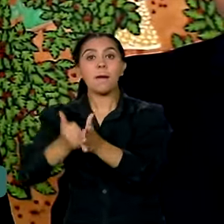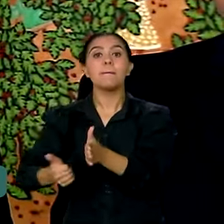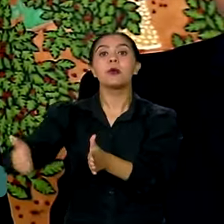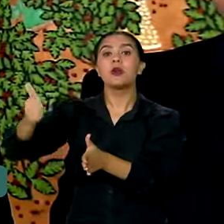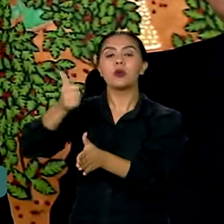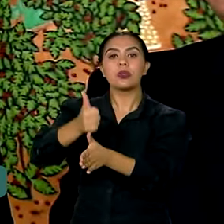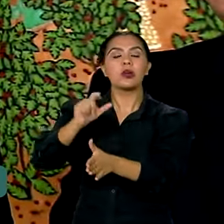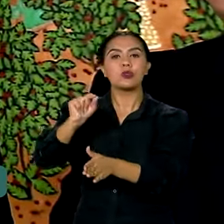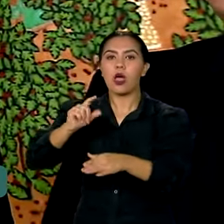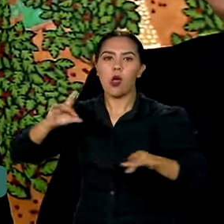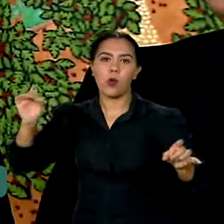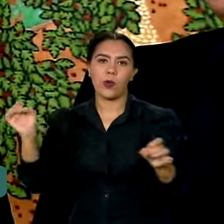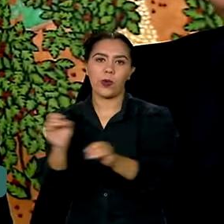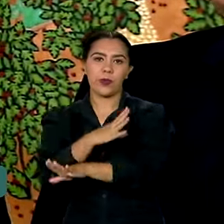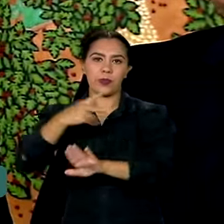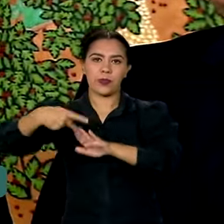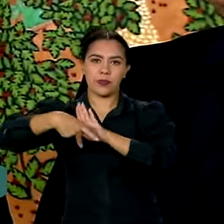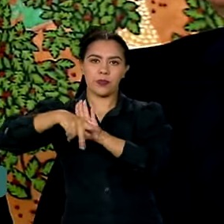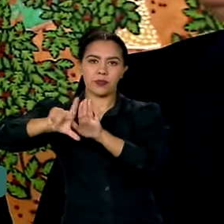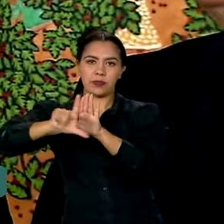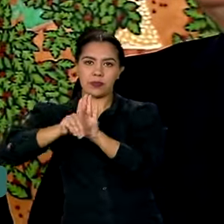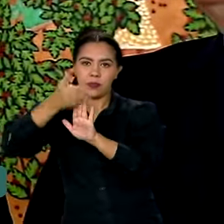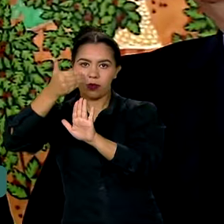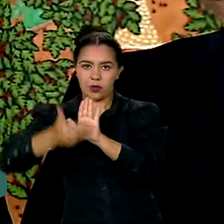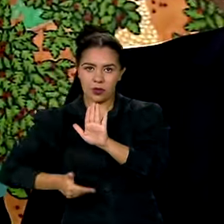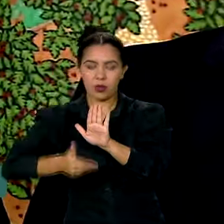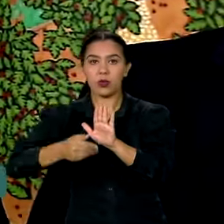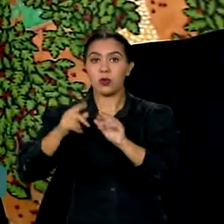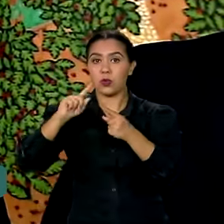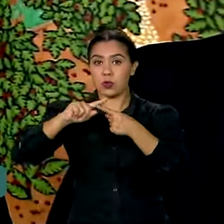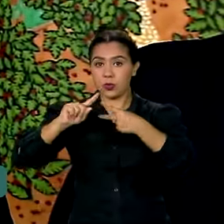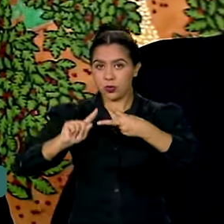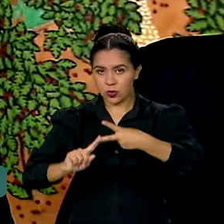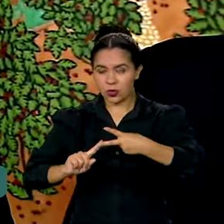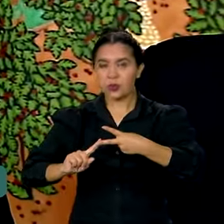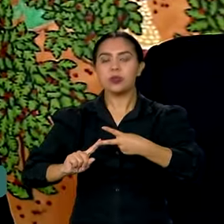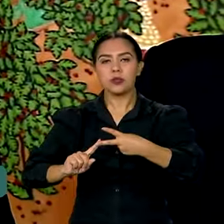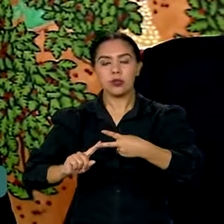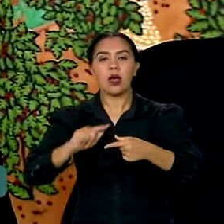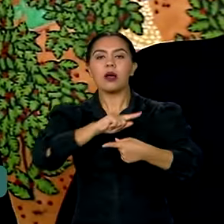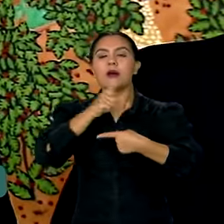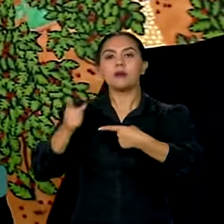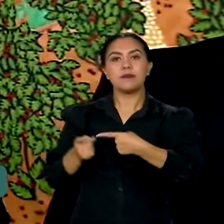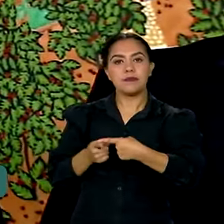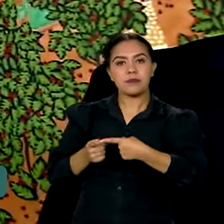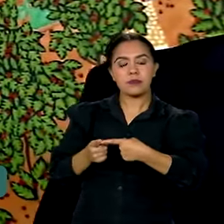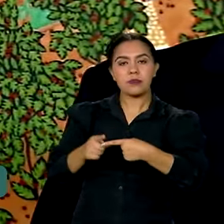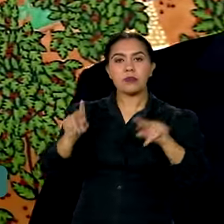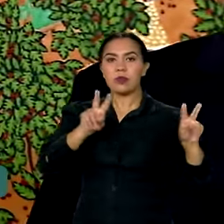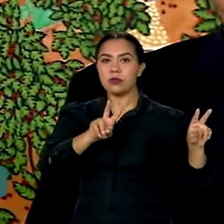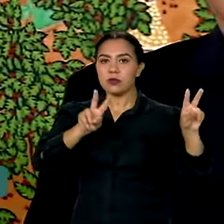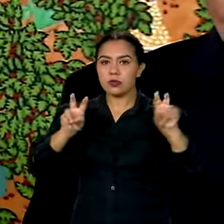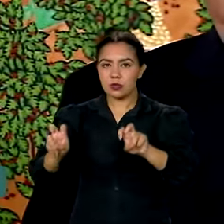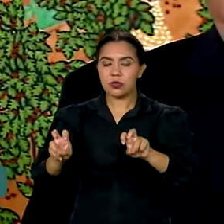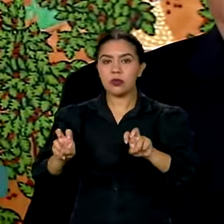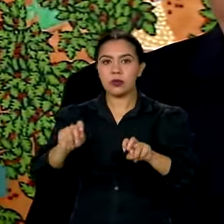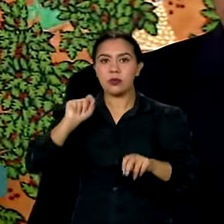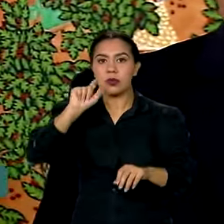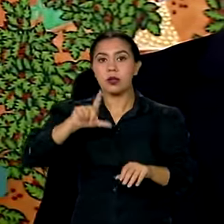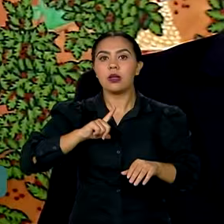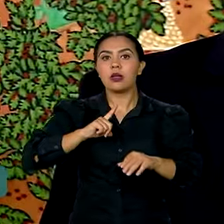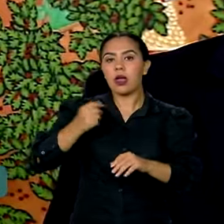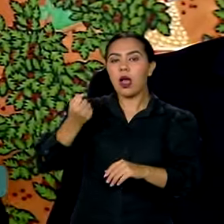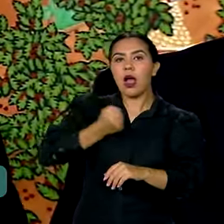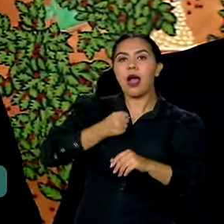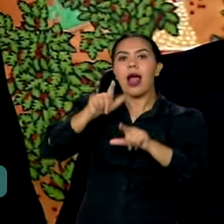concluirmos a votação de dois projetos que estão na pauta prioritária, que é a letra de crédito de desenvolvimento do